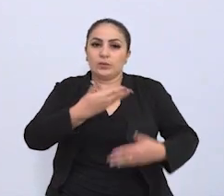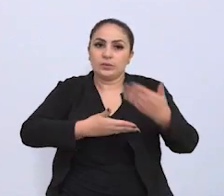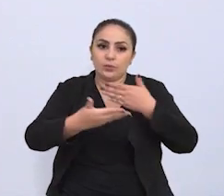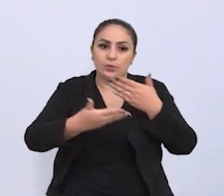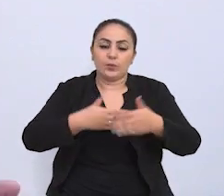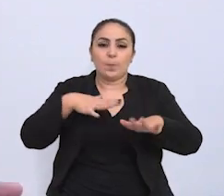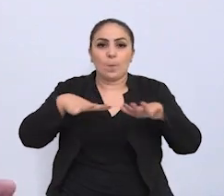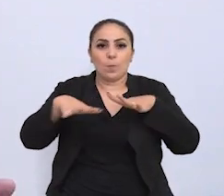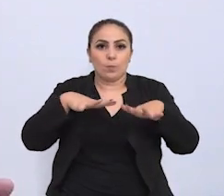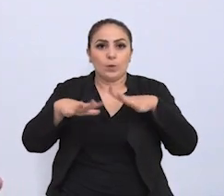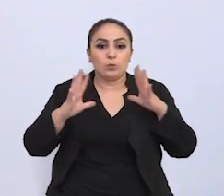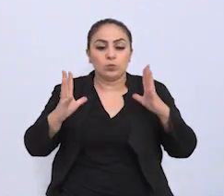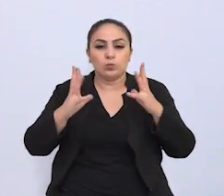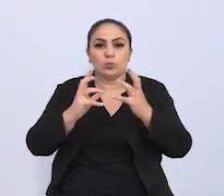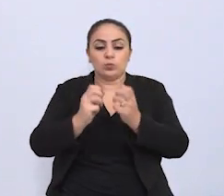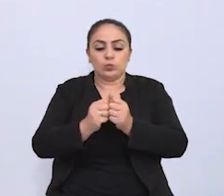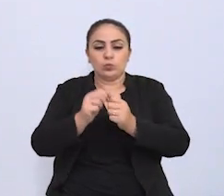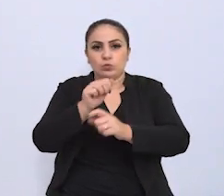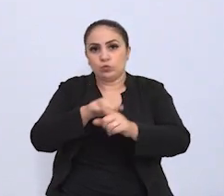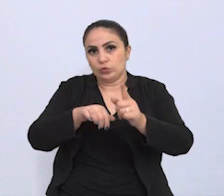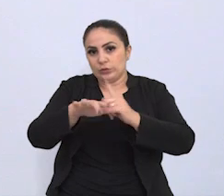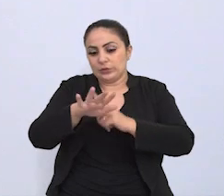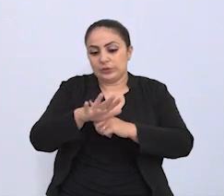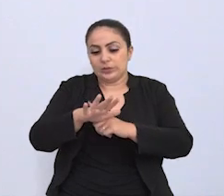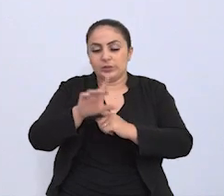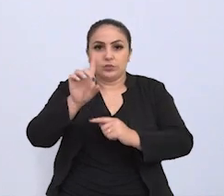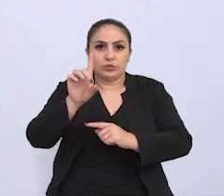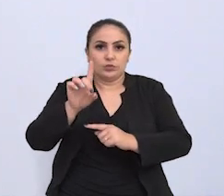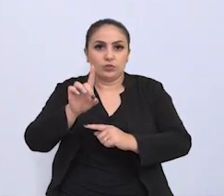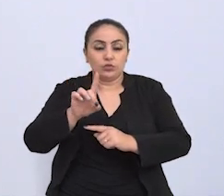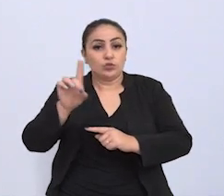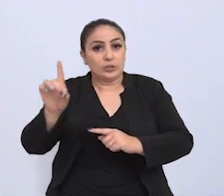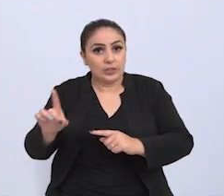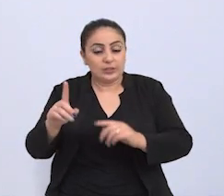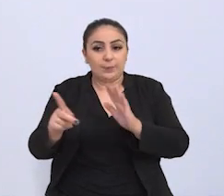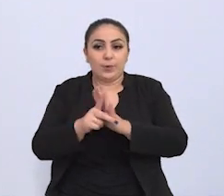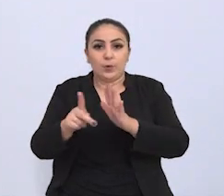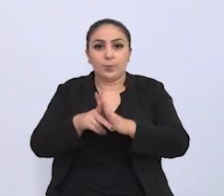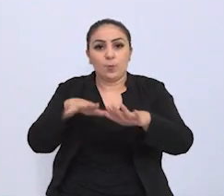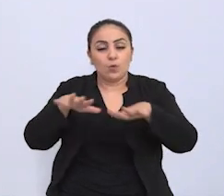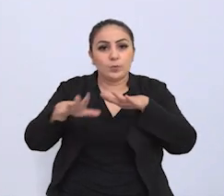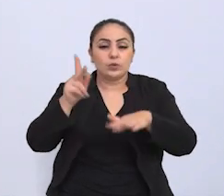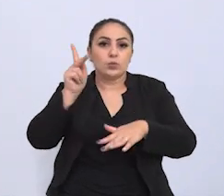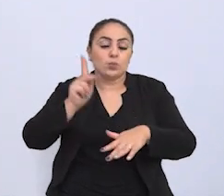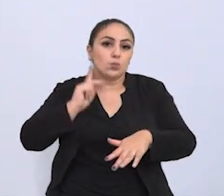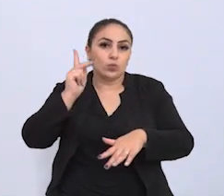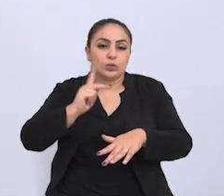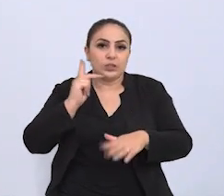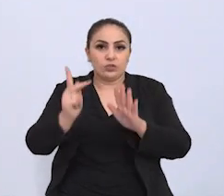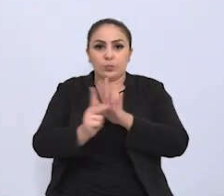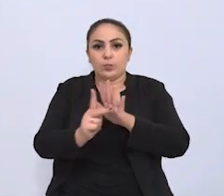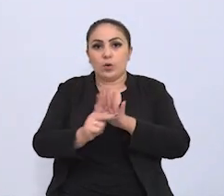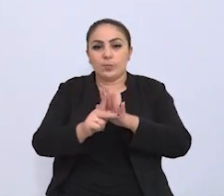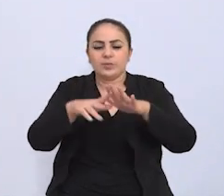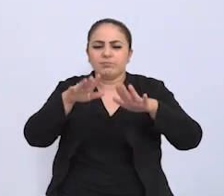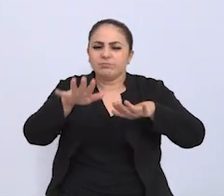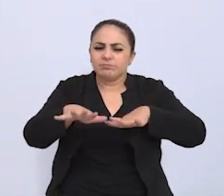envolvemos nos movimentos sociais de direita, nos movimentos políticos, nas